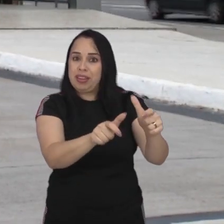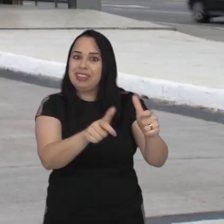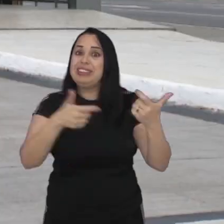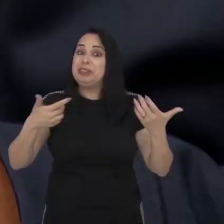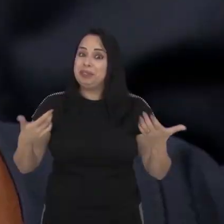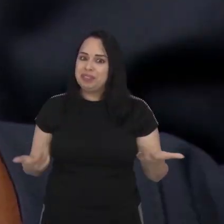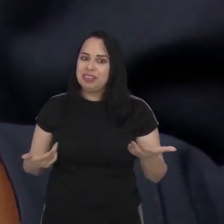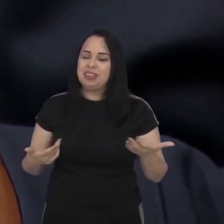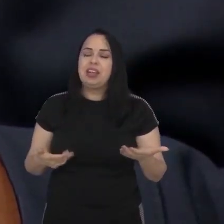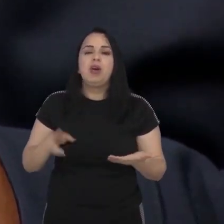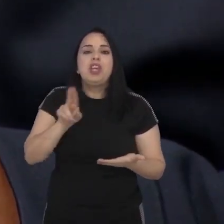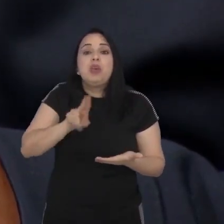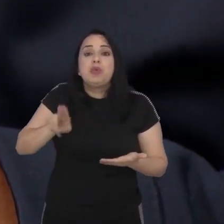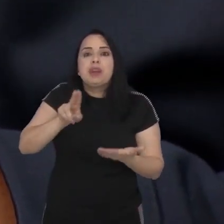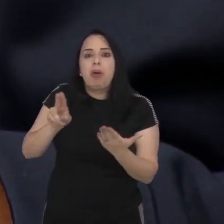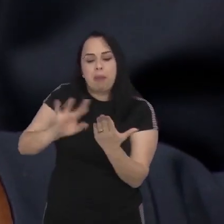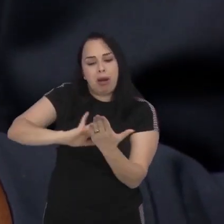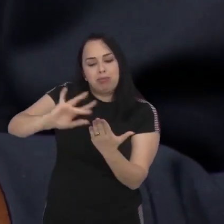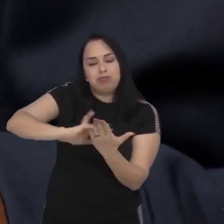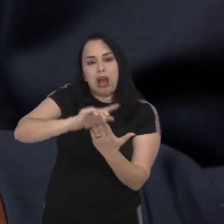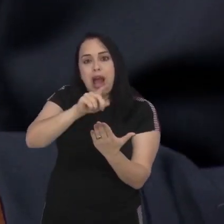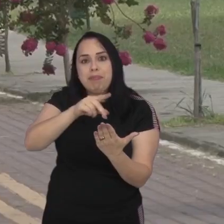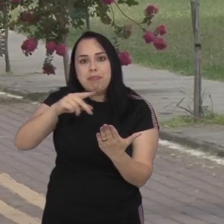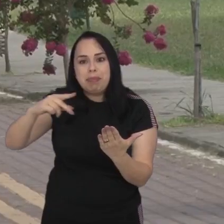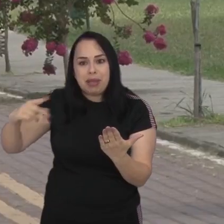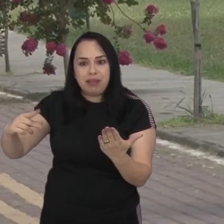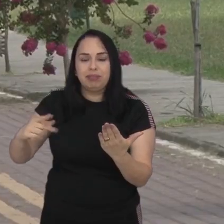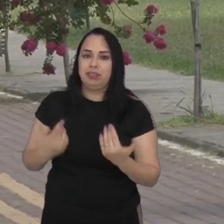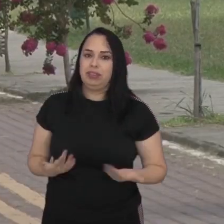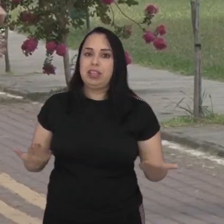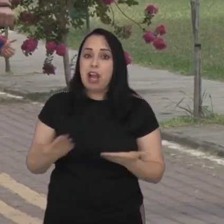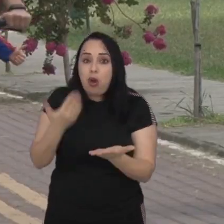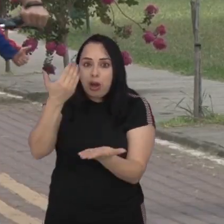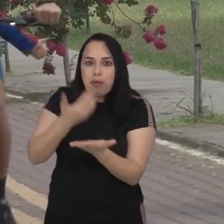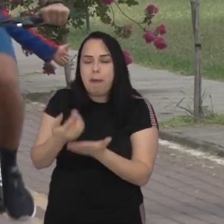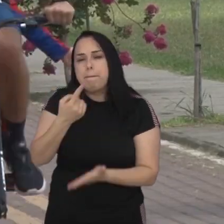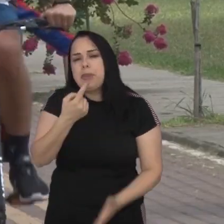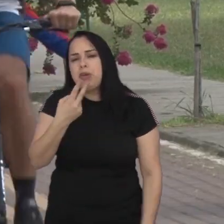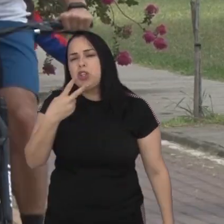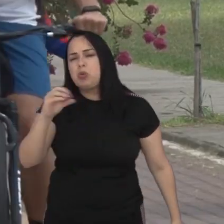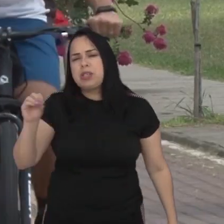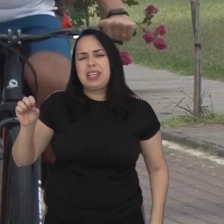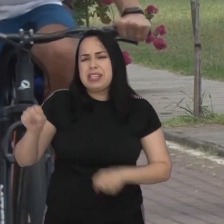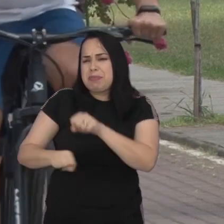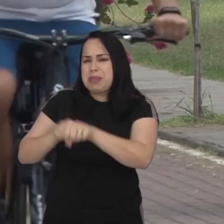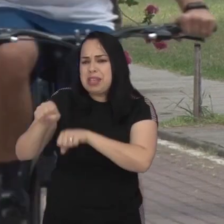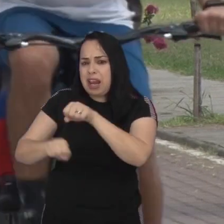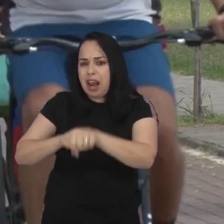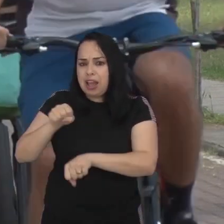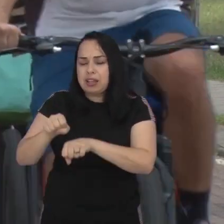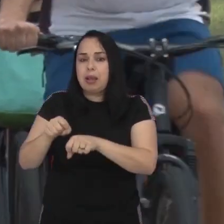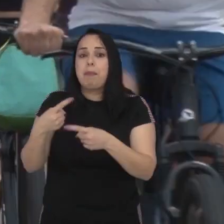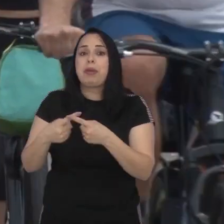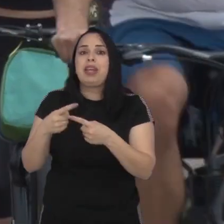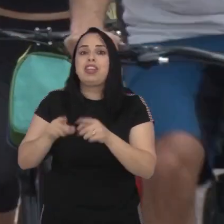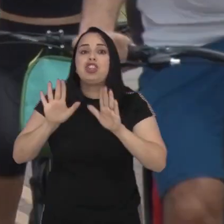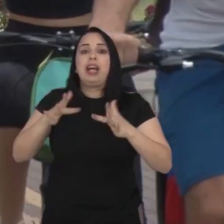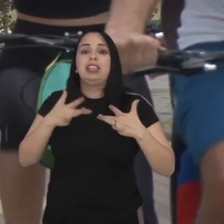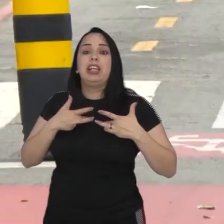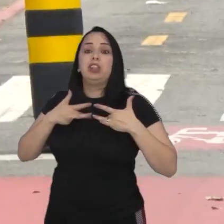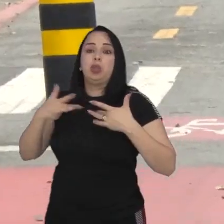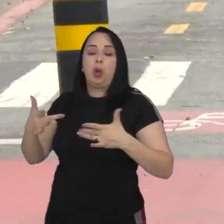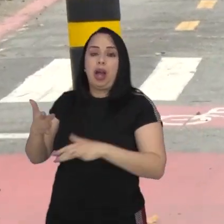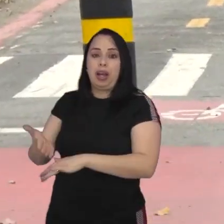destino final tudo isso usando o aplicativo inicialmente serão disponibilizadas 1.200 bicicletas frutos de